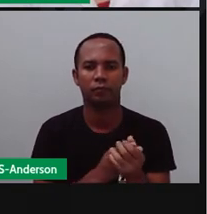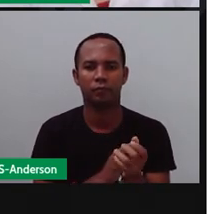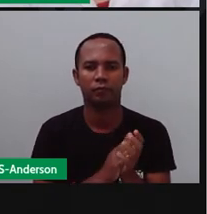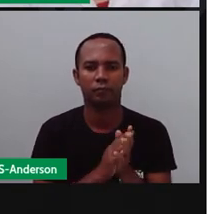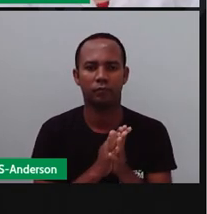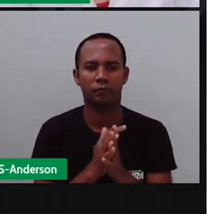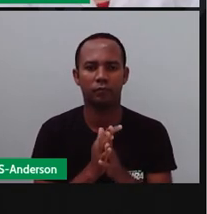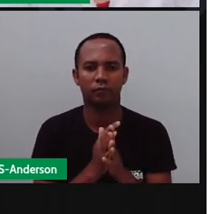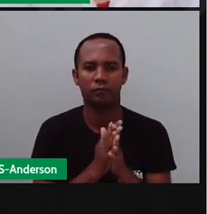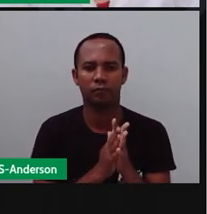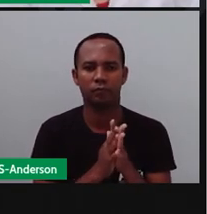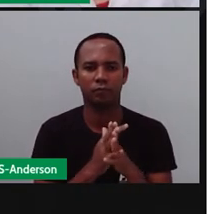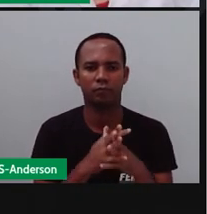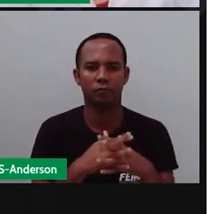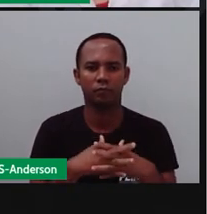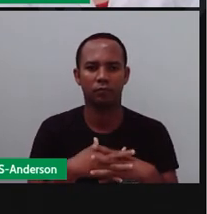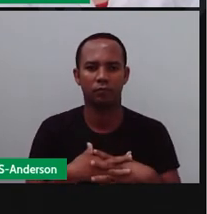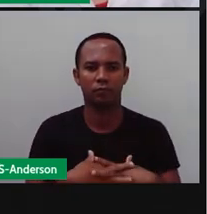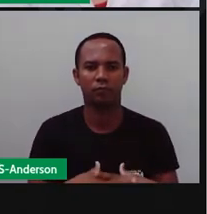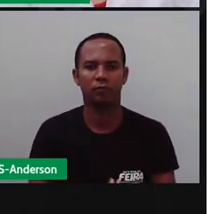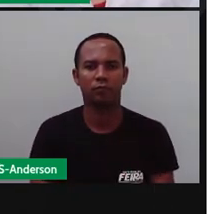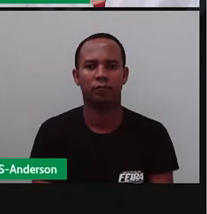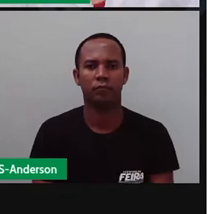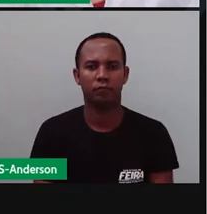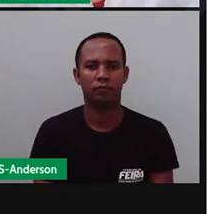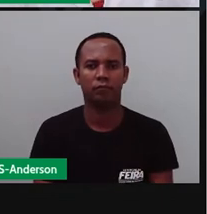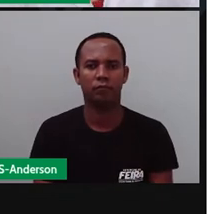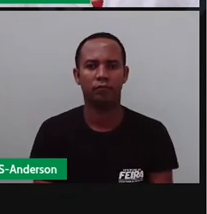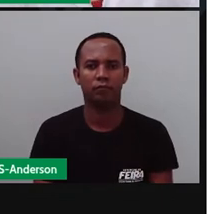que a Pró quer... Pronto.